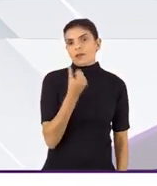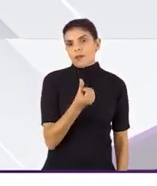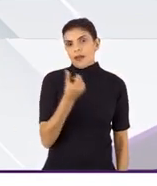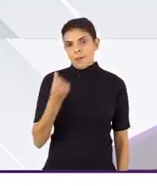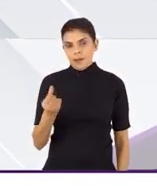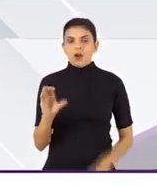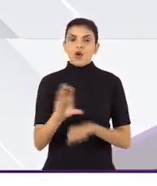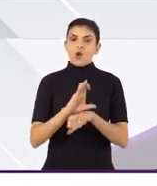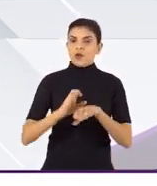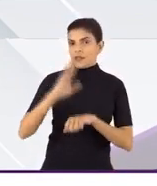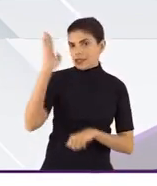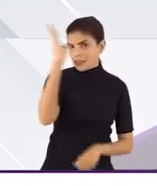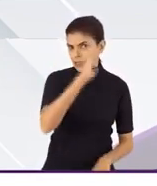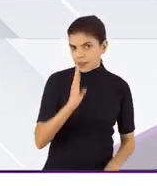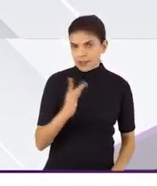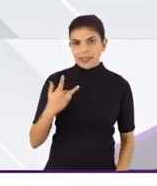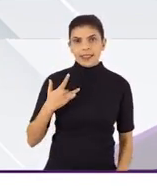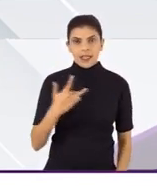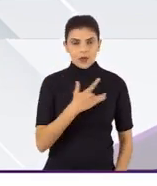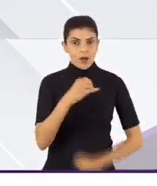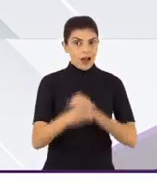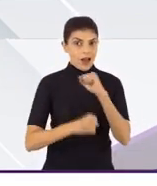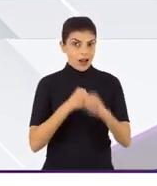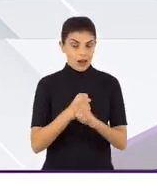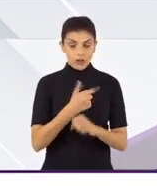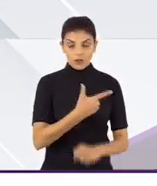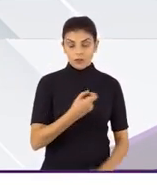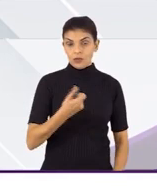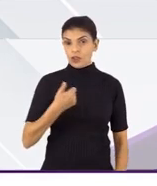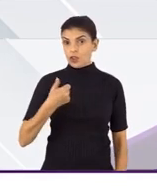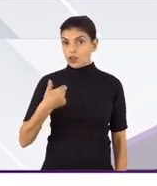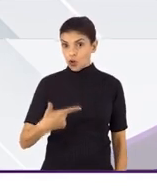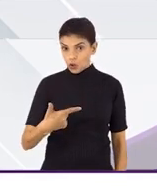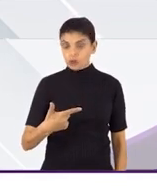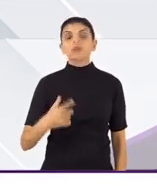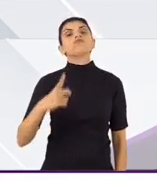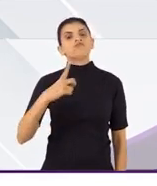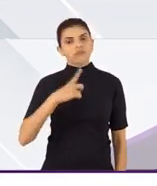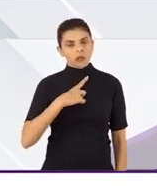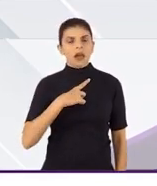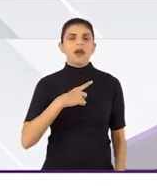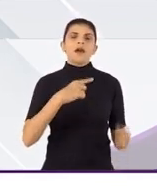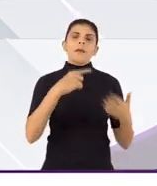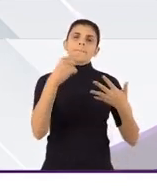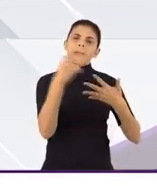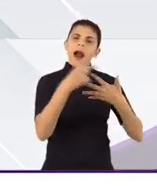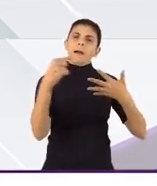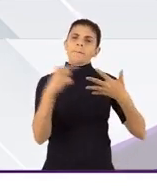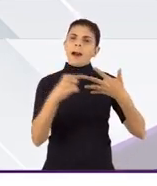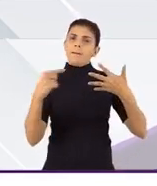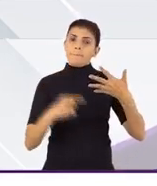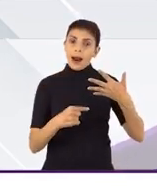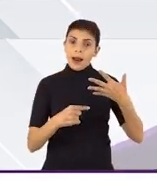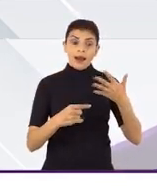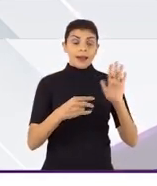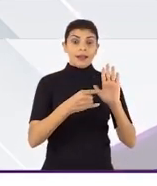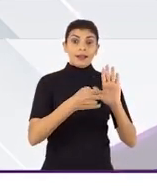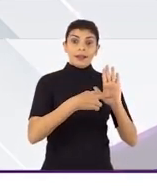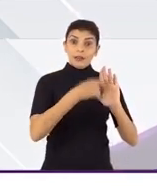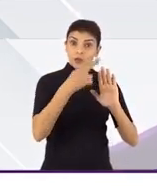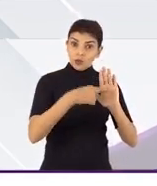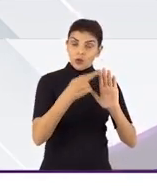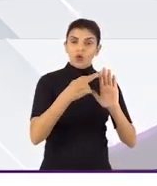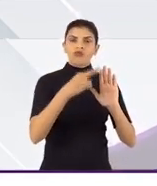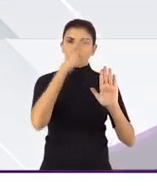resolução do Conselho Nacional de Saúde 4.66 de 2012, que traz, então, as diretrizes e normas